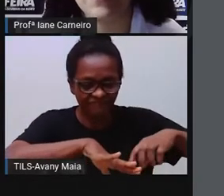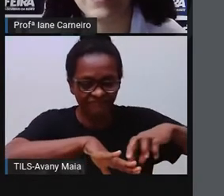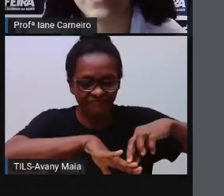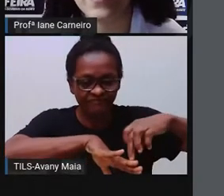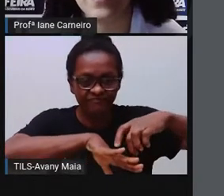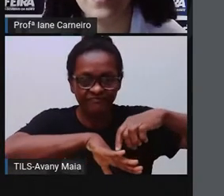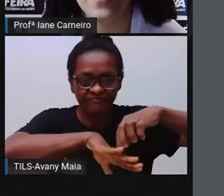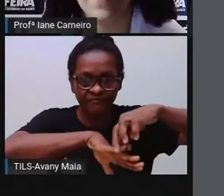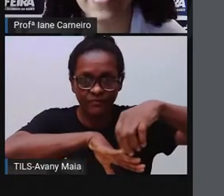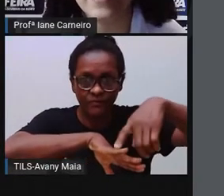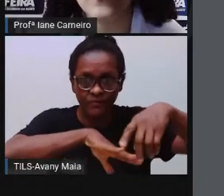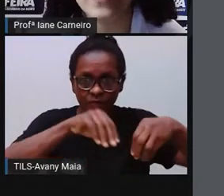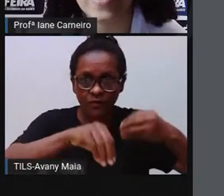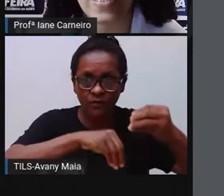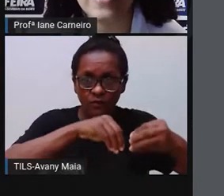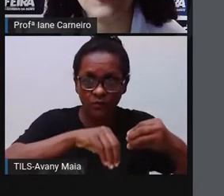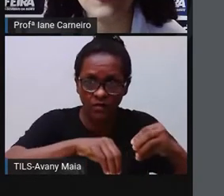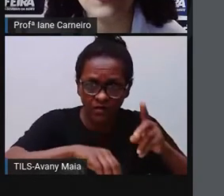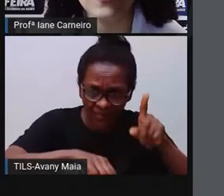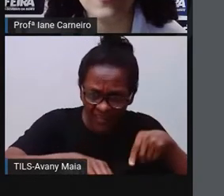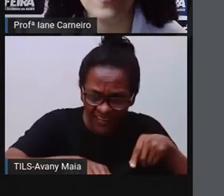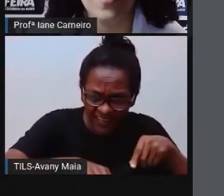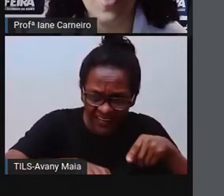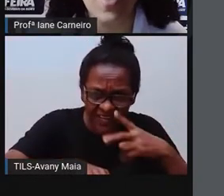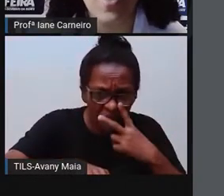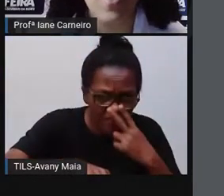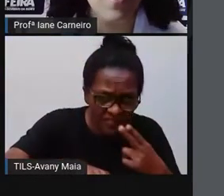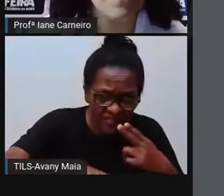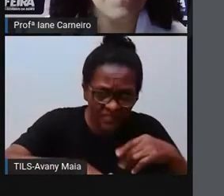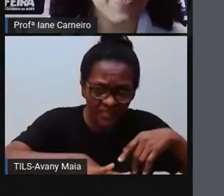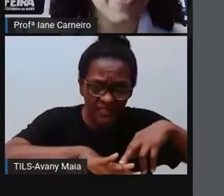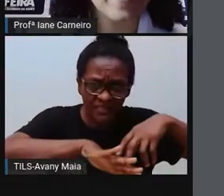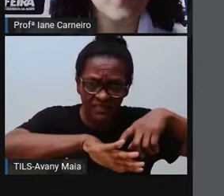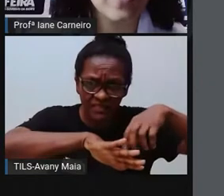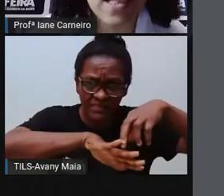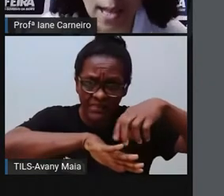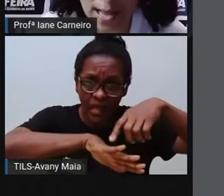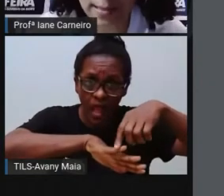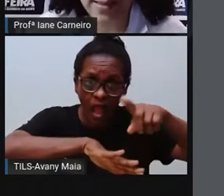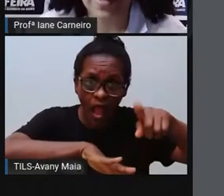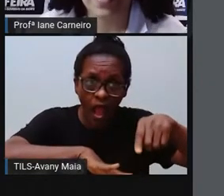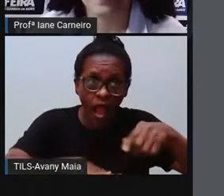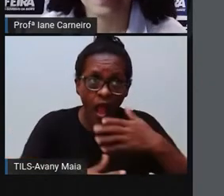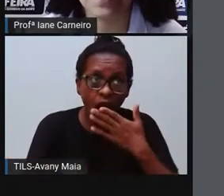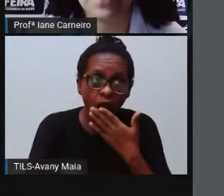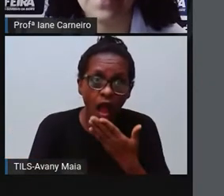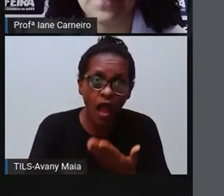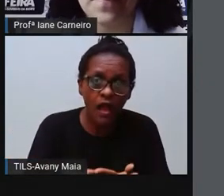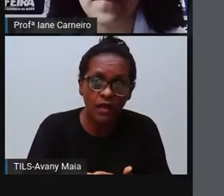escamas. Parece uma escada, gente? Parece uma escada.